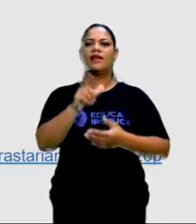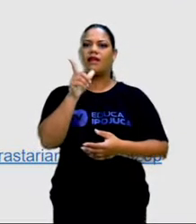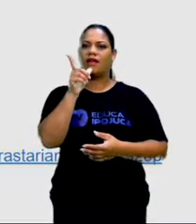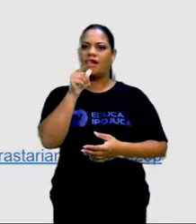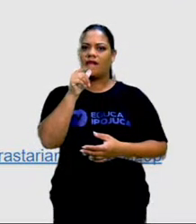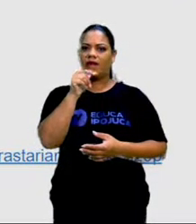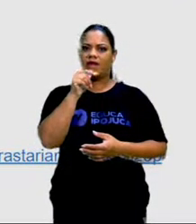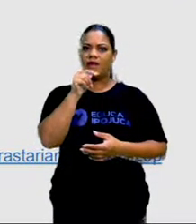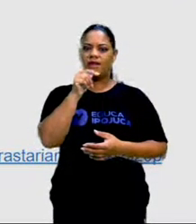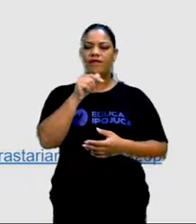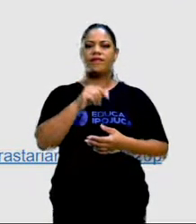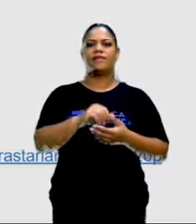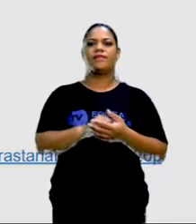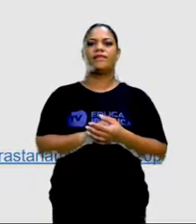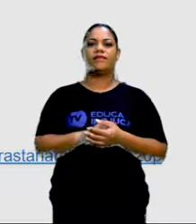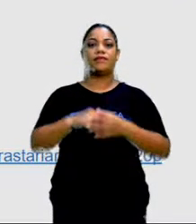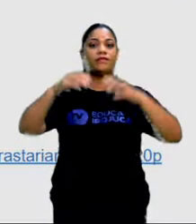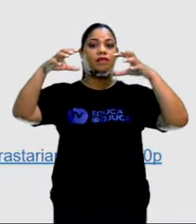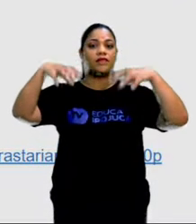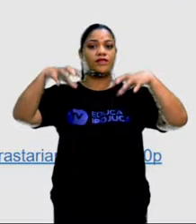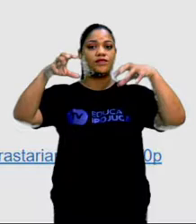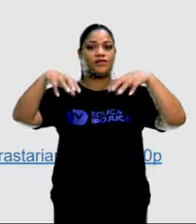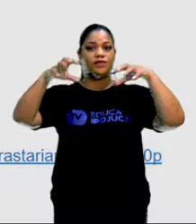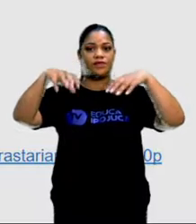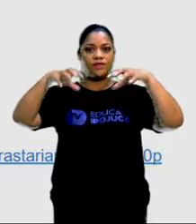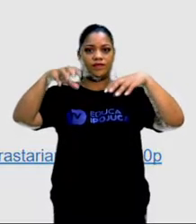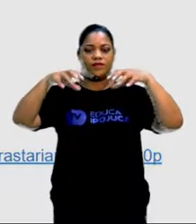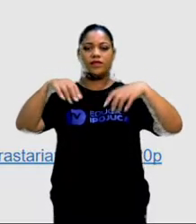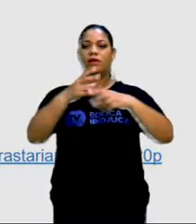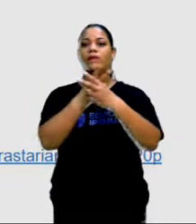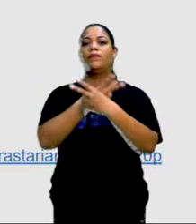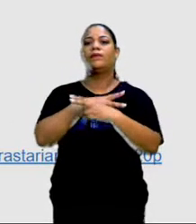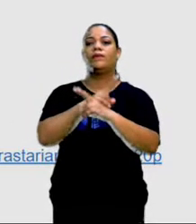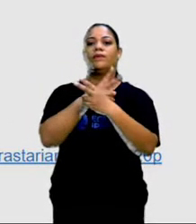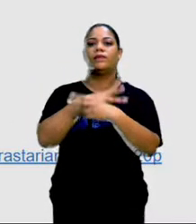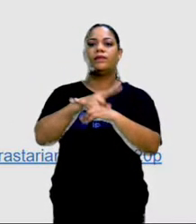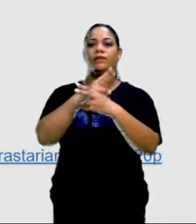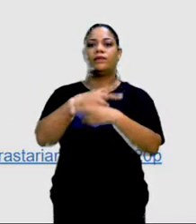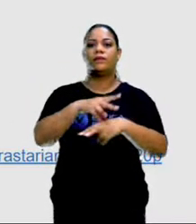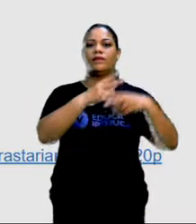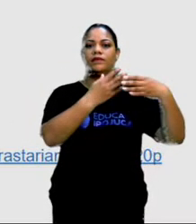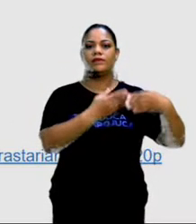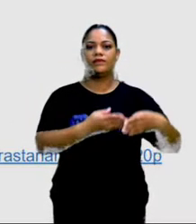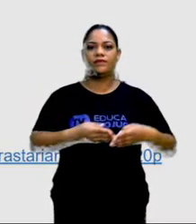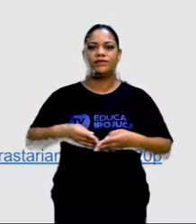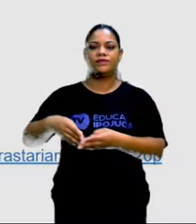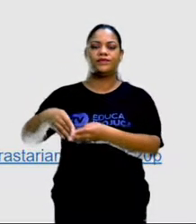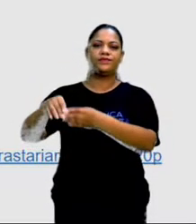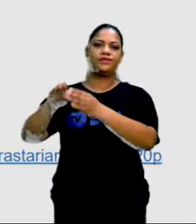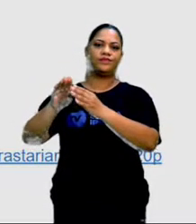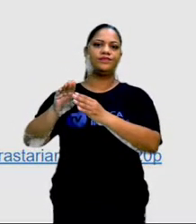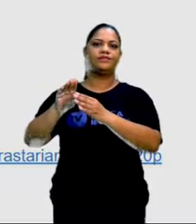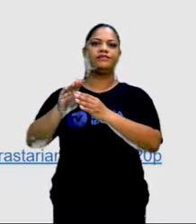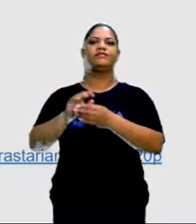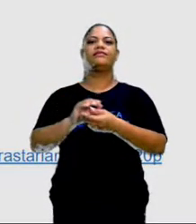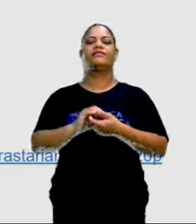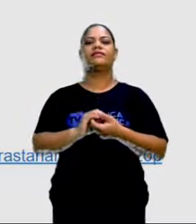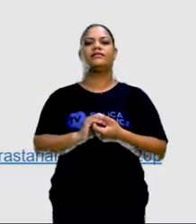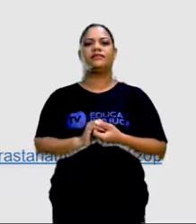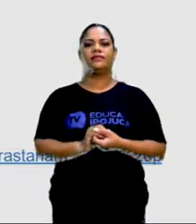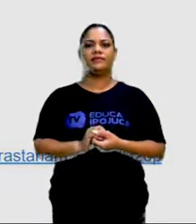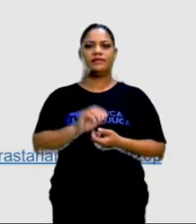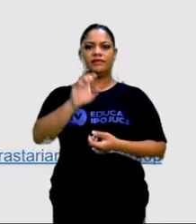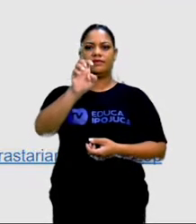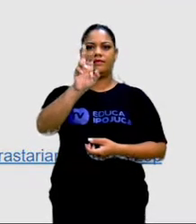a água fluvial, que é a água da chuva, e os ventos arrastam as partículas. A temida